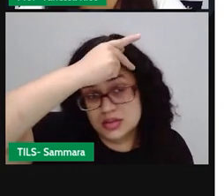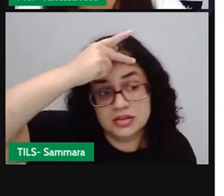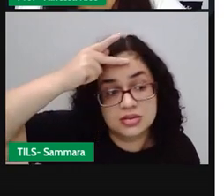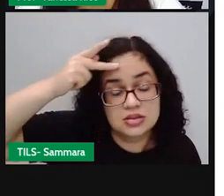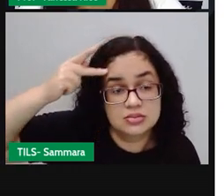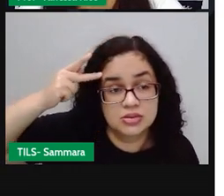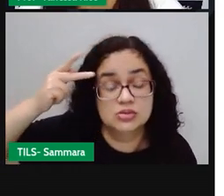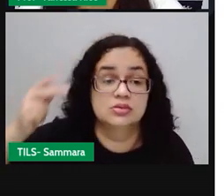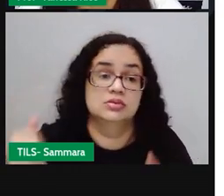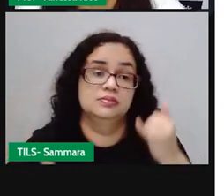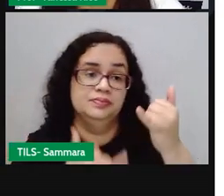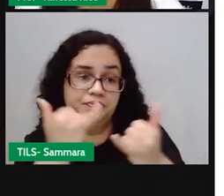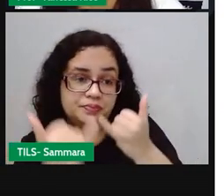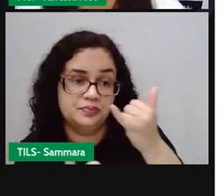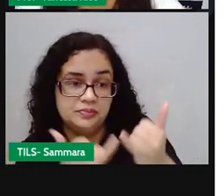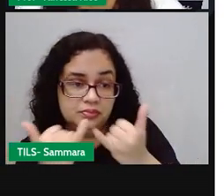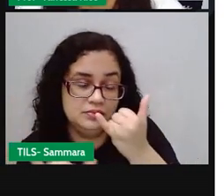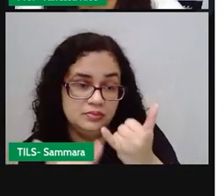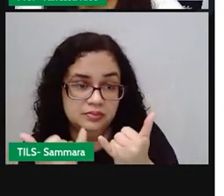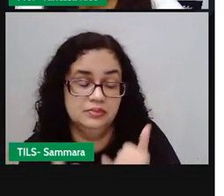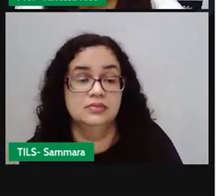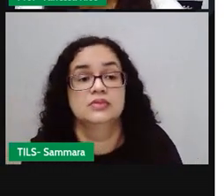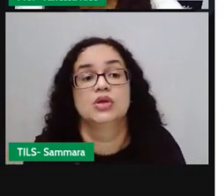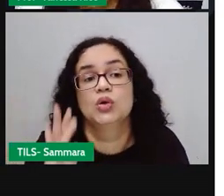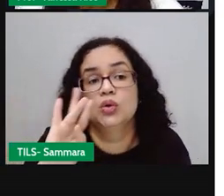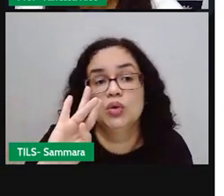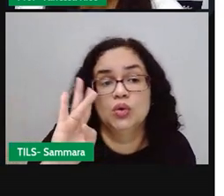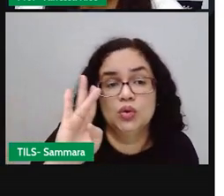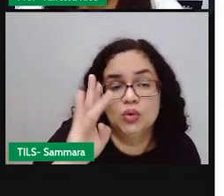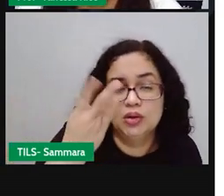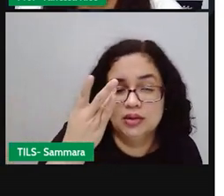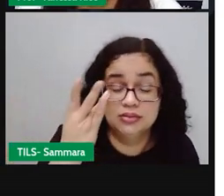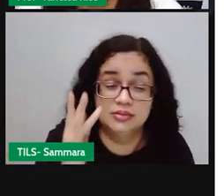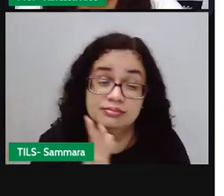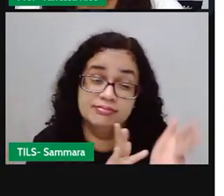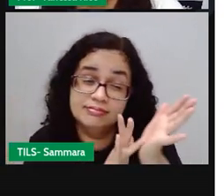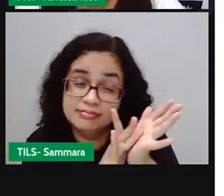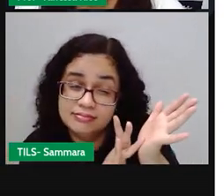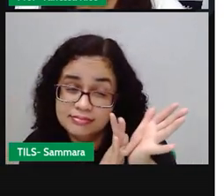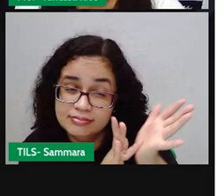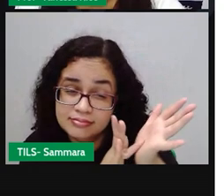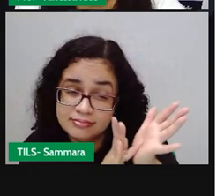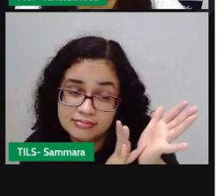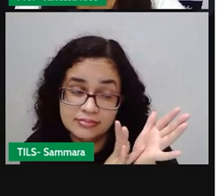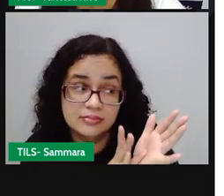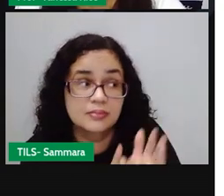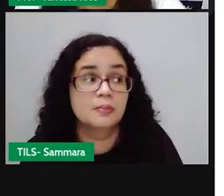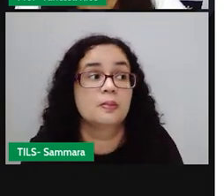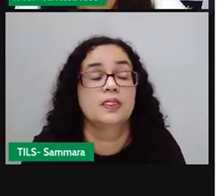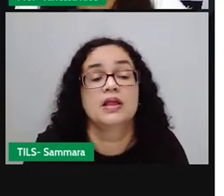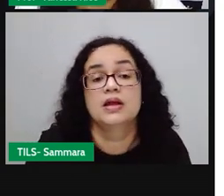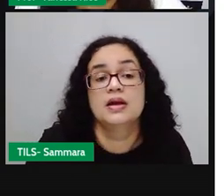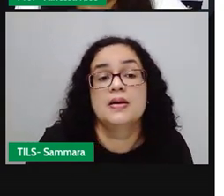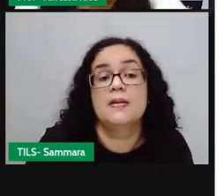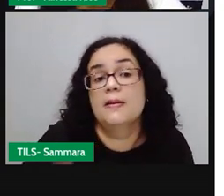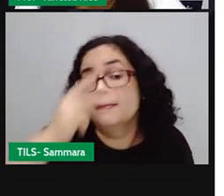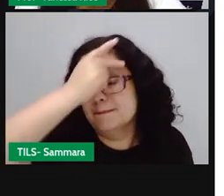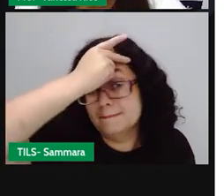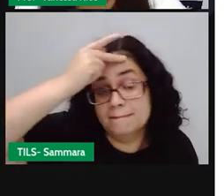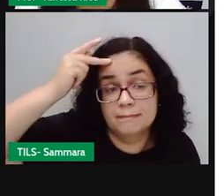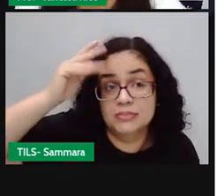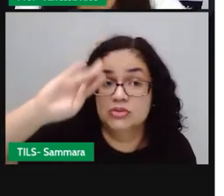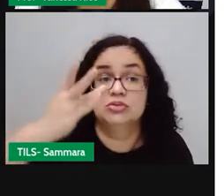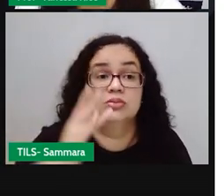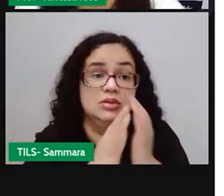estão brincando. E vai deixar o anel ali disfarçadamente. E aí, alguém que não está com o